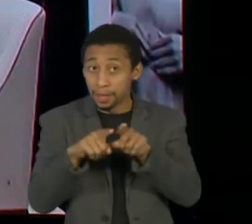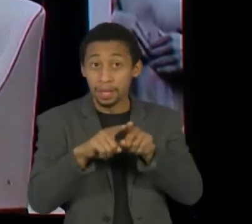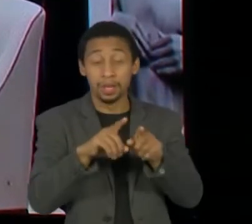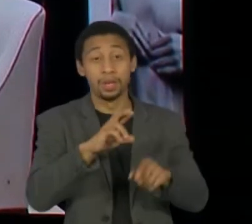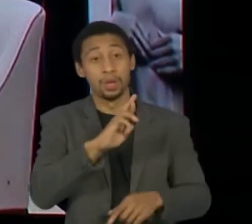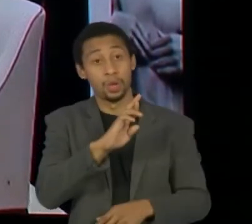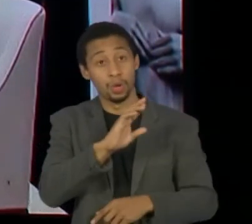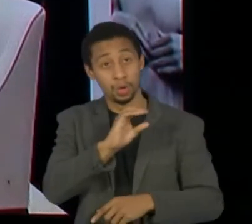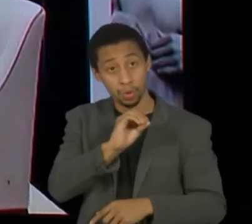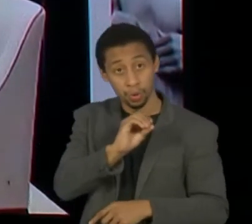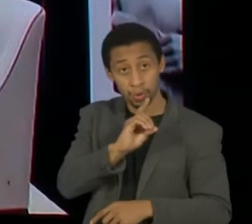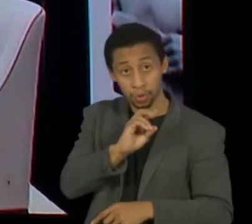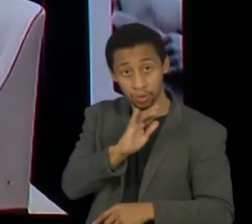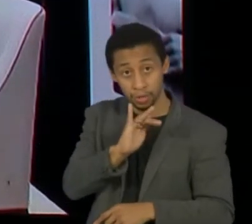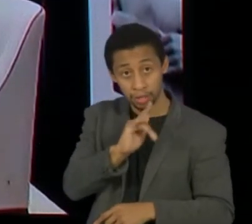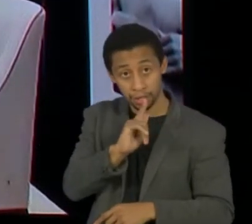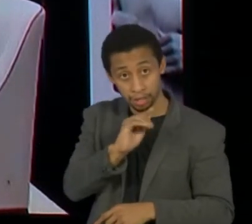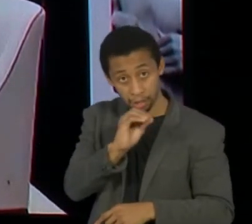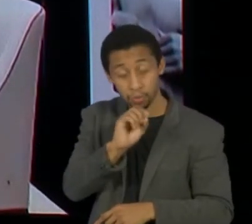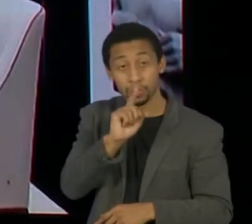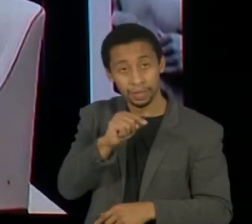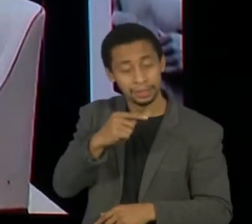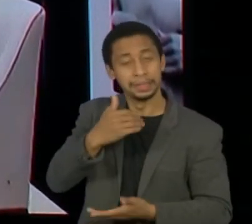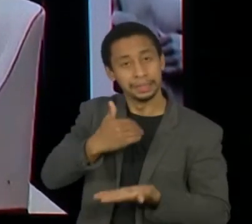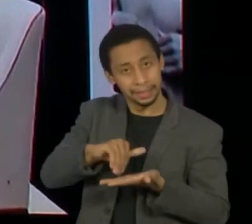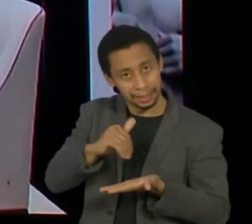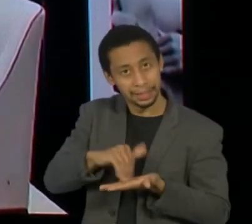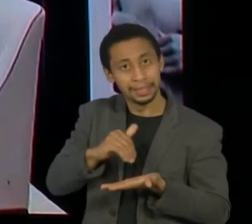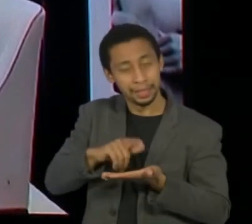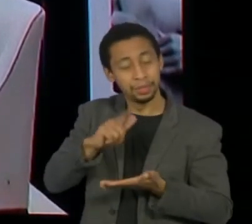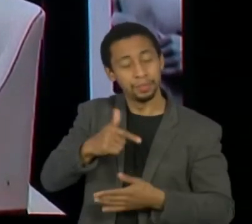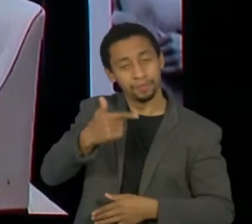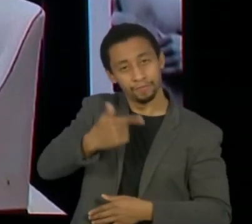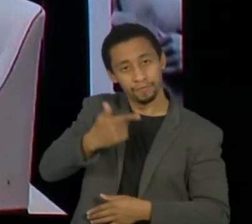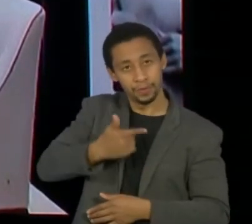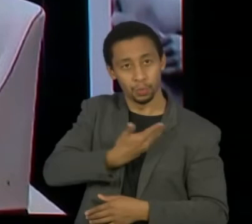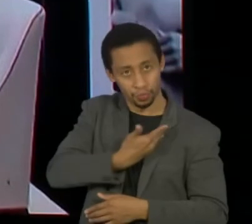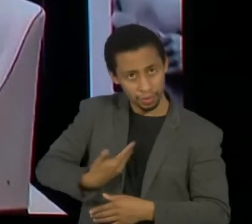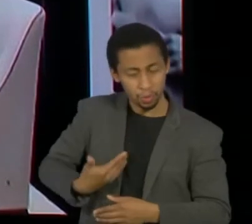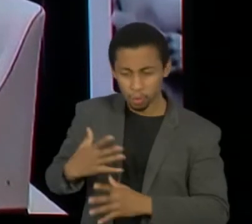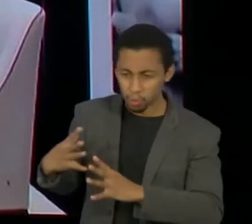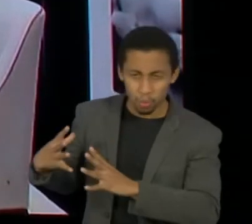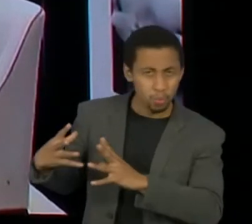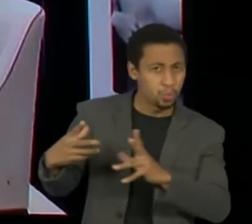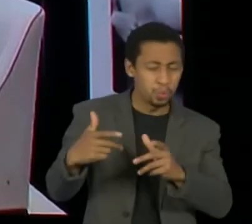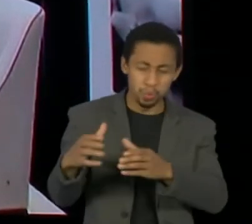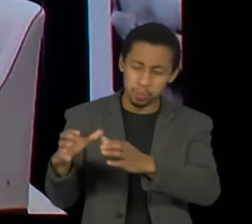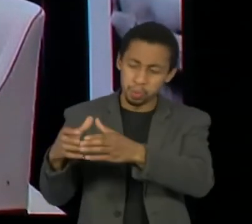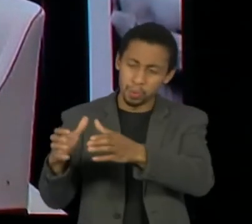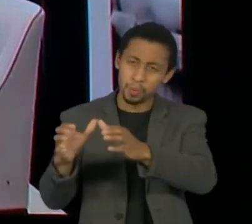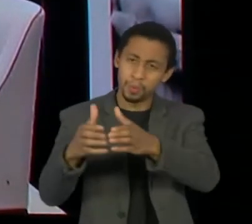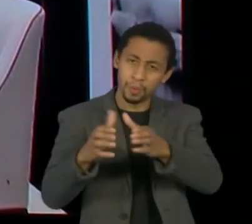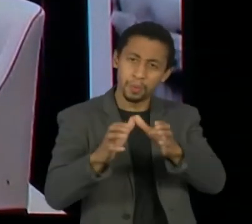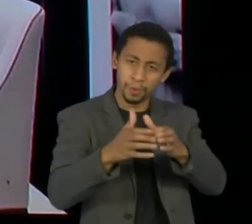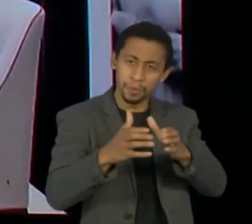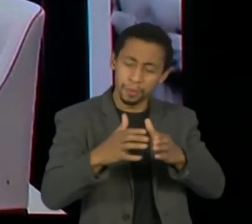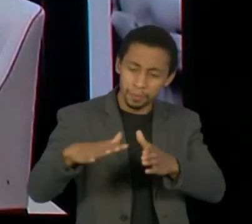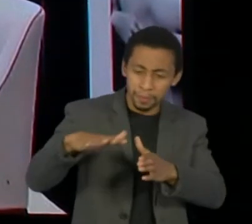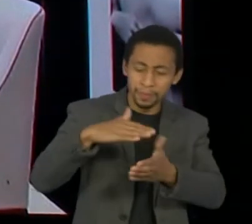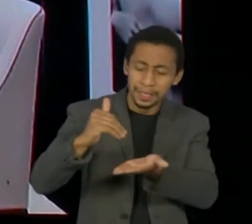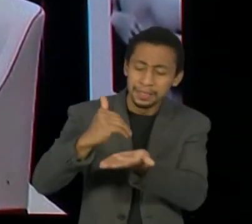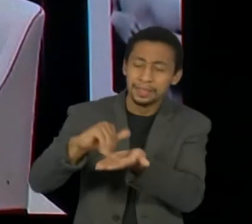nosso secretário de Governo e também vice-governador. e a todo um time de secretários e